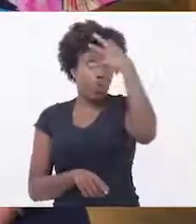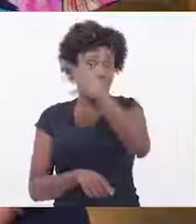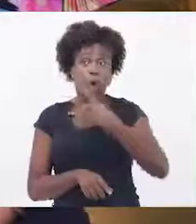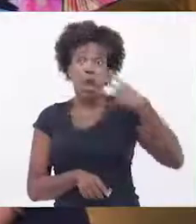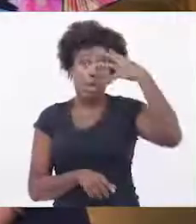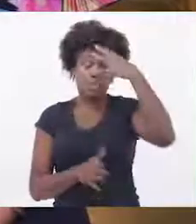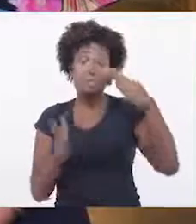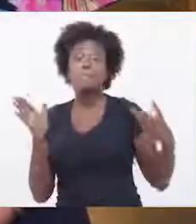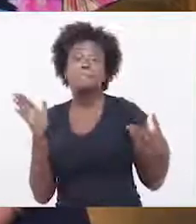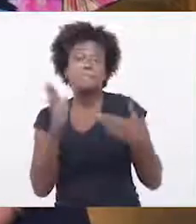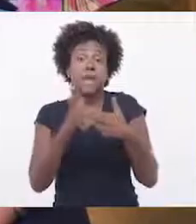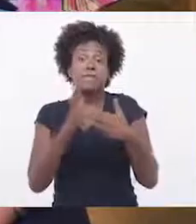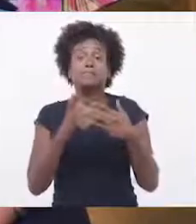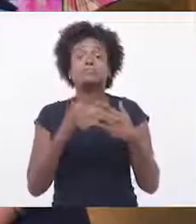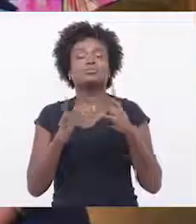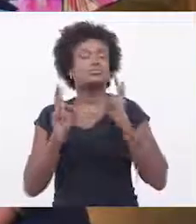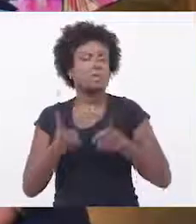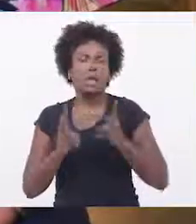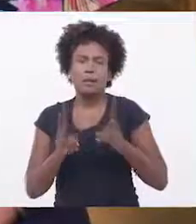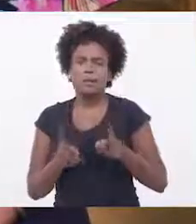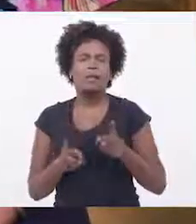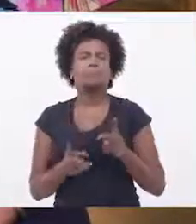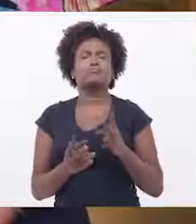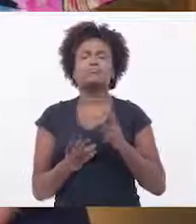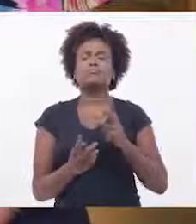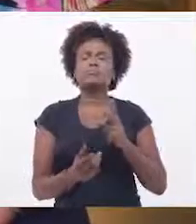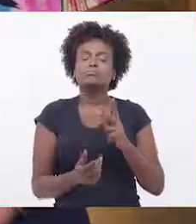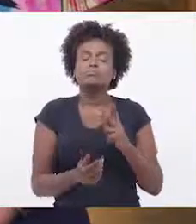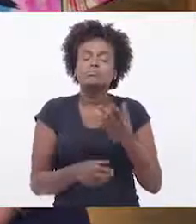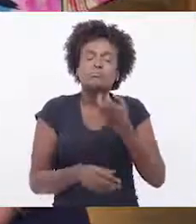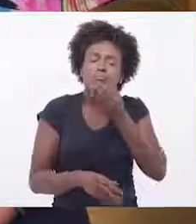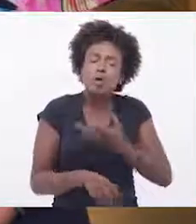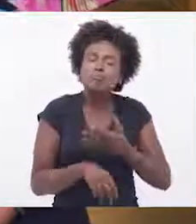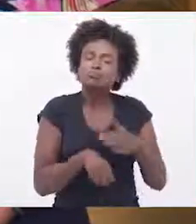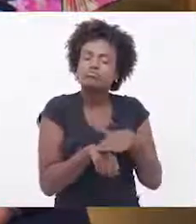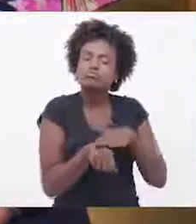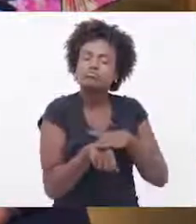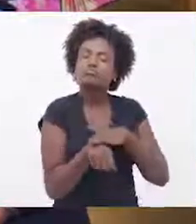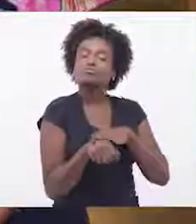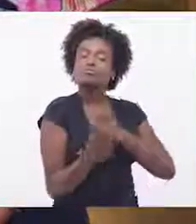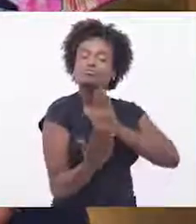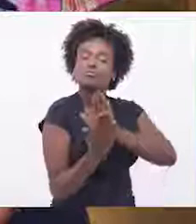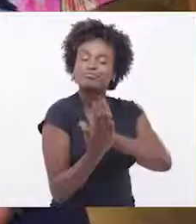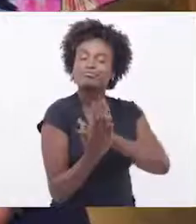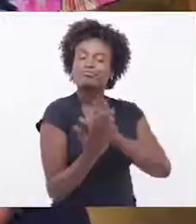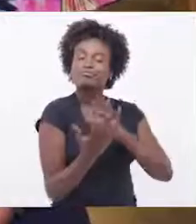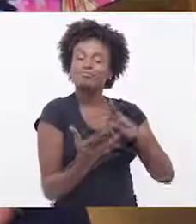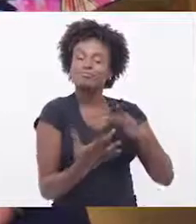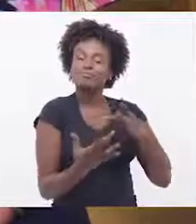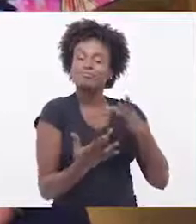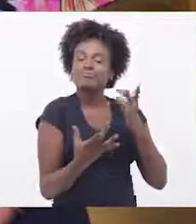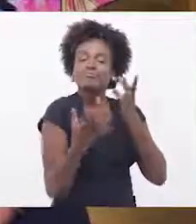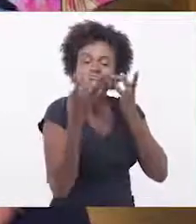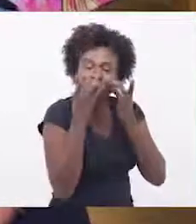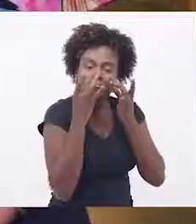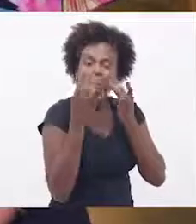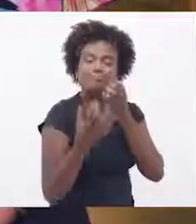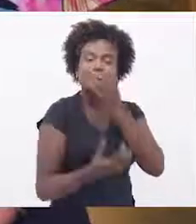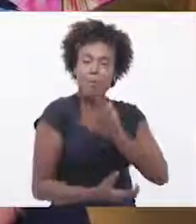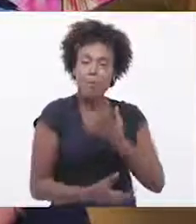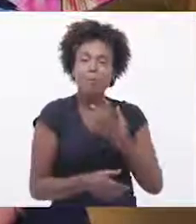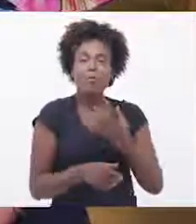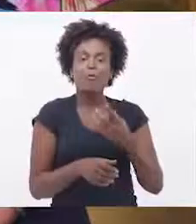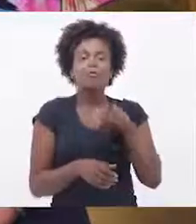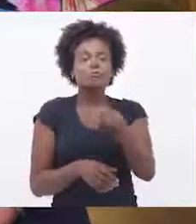você já respondeu o voluntário, sempre de forma pessoal e sempre com carinho para você manter o comprometimento que você está dando para o